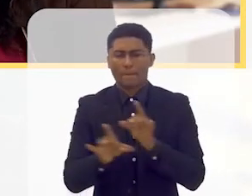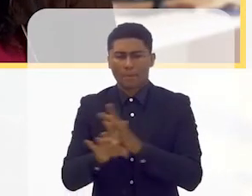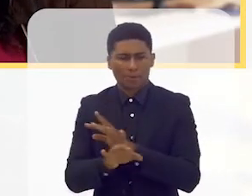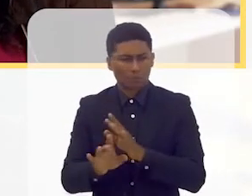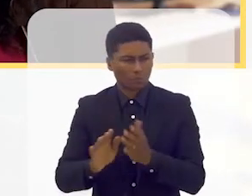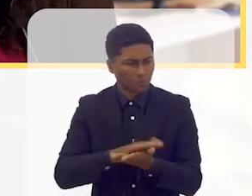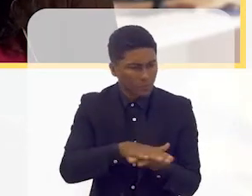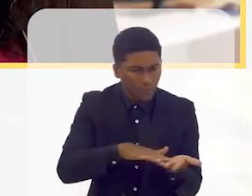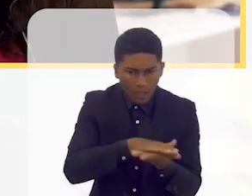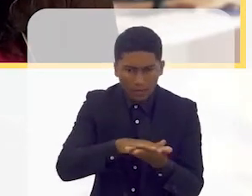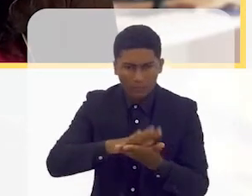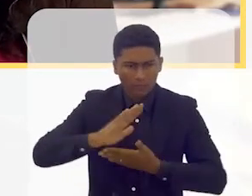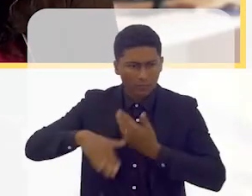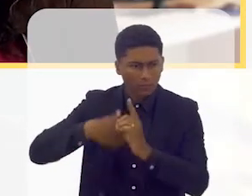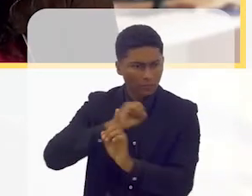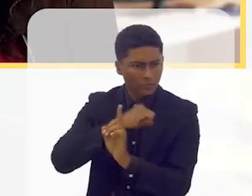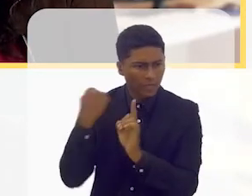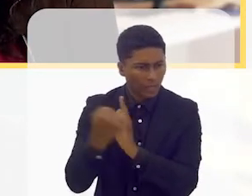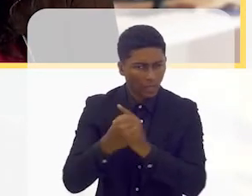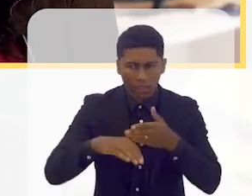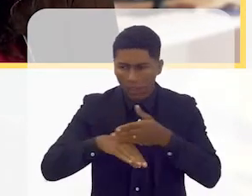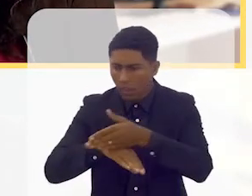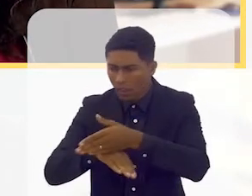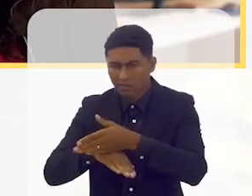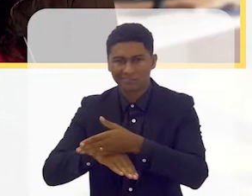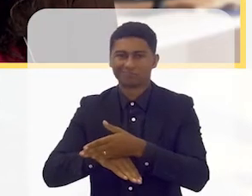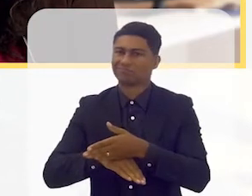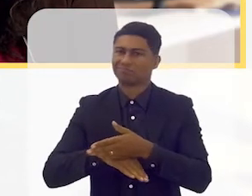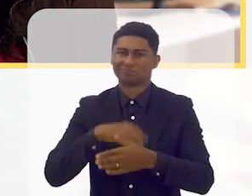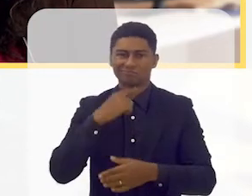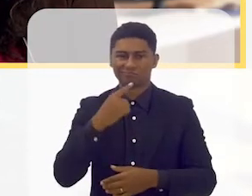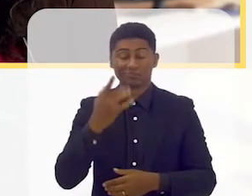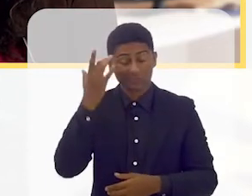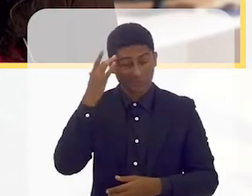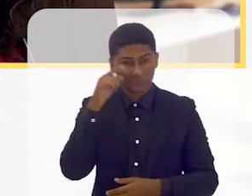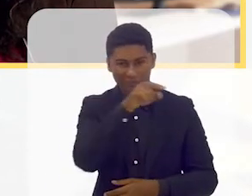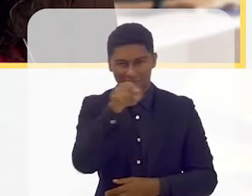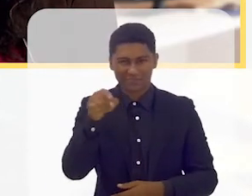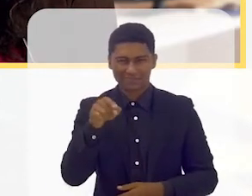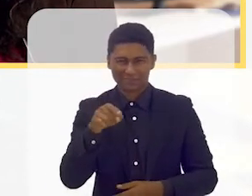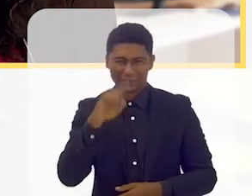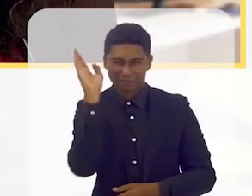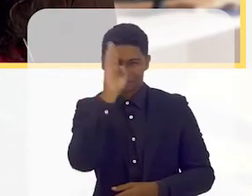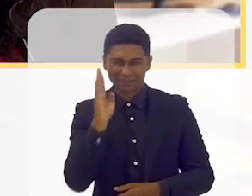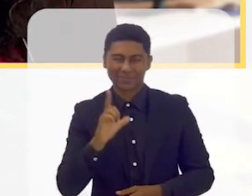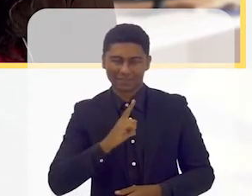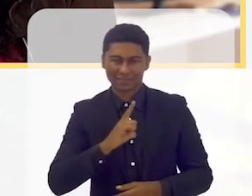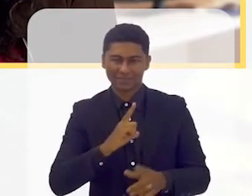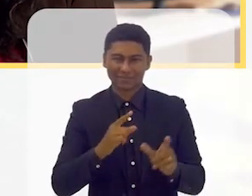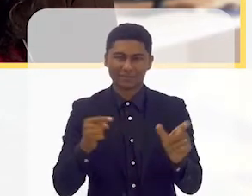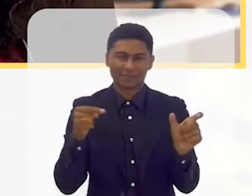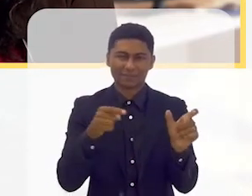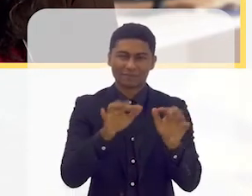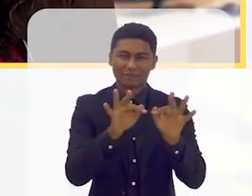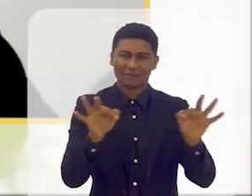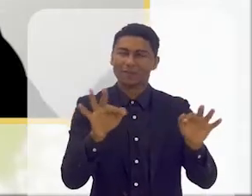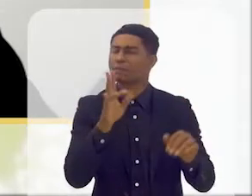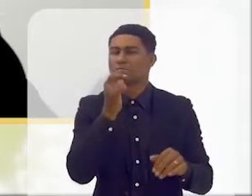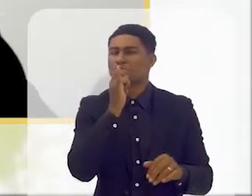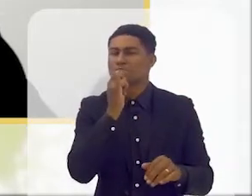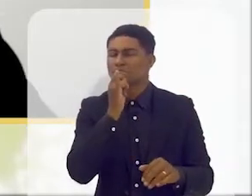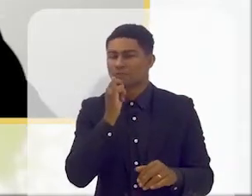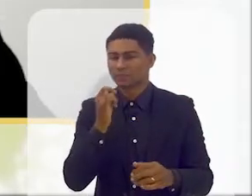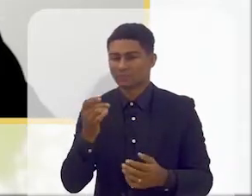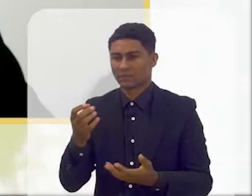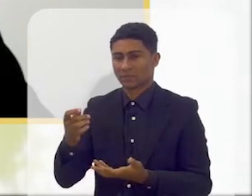então, eu penso que vocês também têm essa expressão no Brasil. Eu não quero dar-lhes a comida,